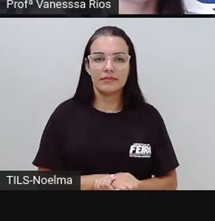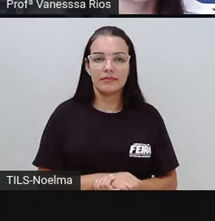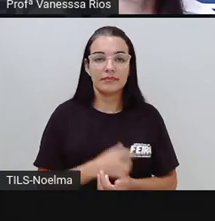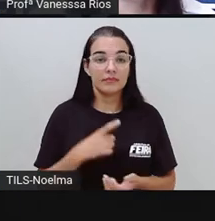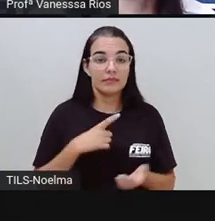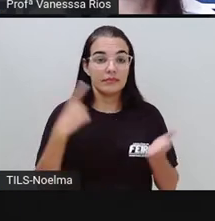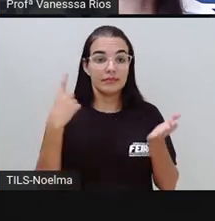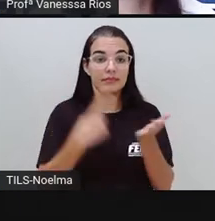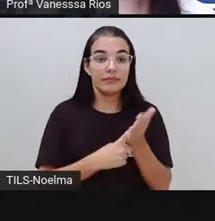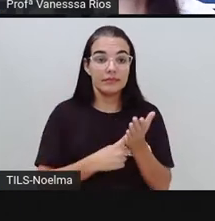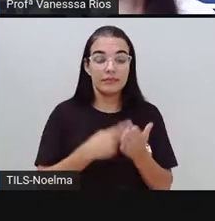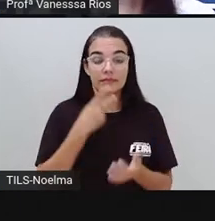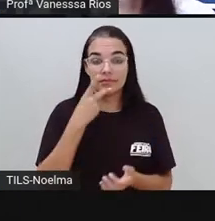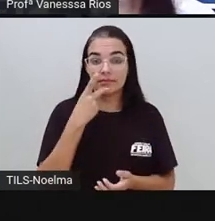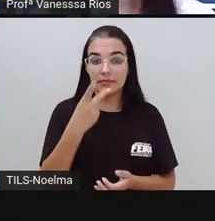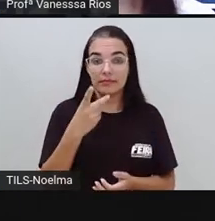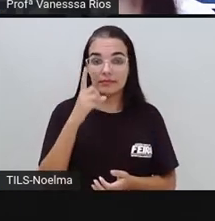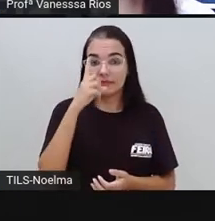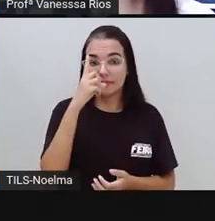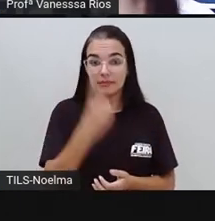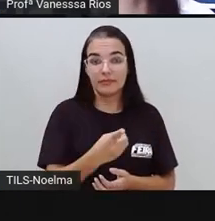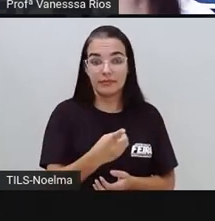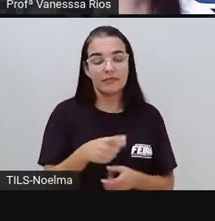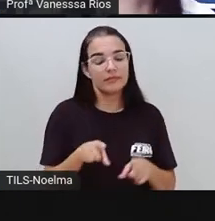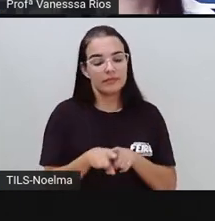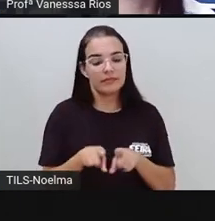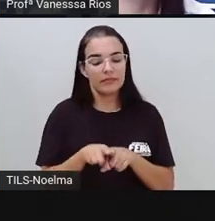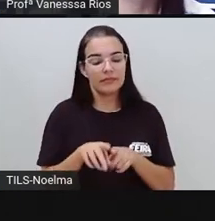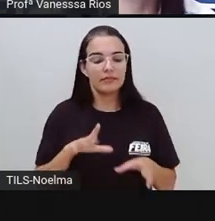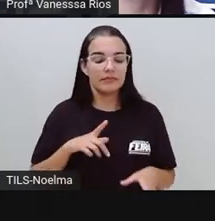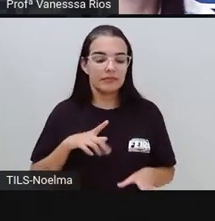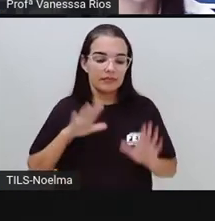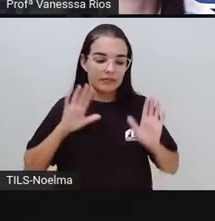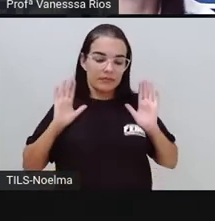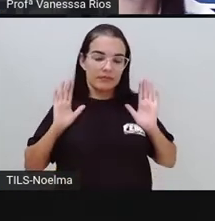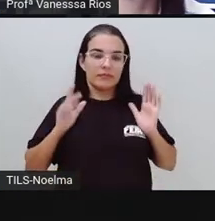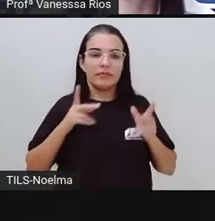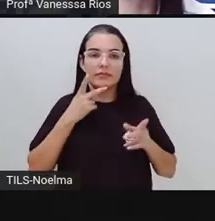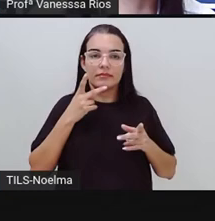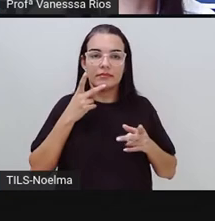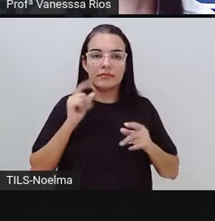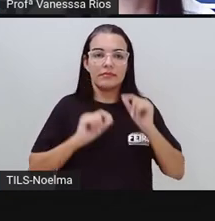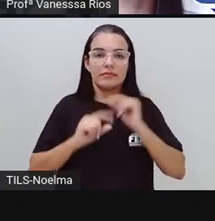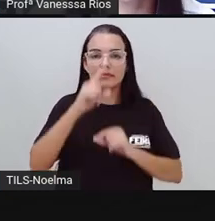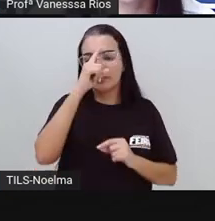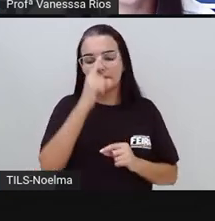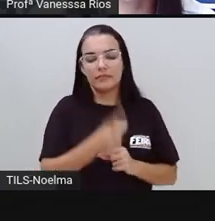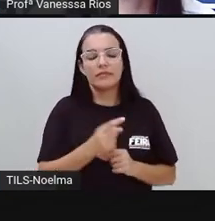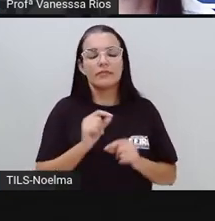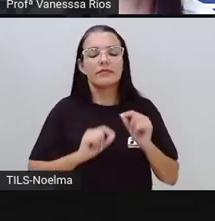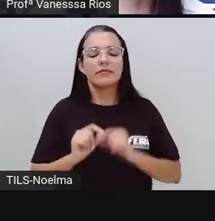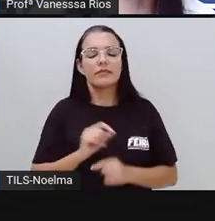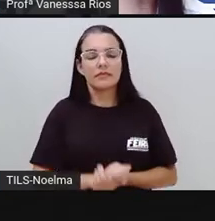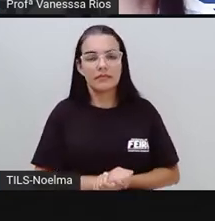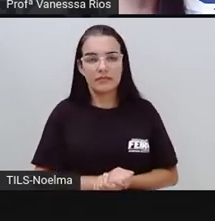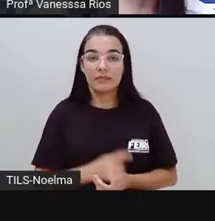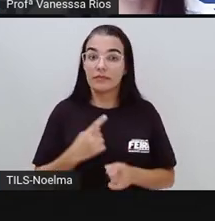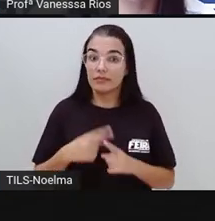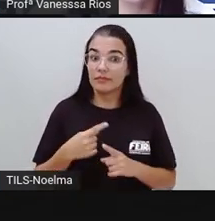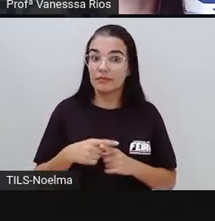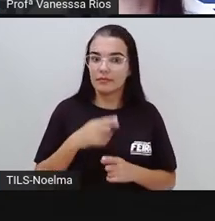Marca do discurso direto e também da subjetividade. Por que o discurso direto? Porque as